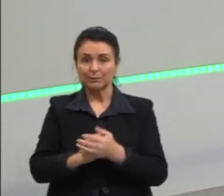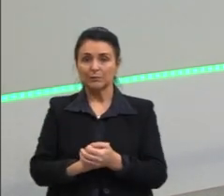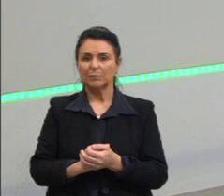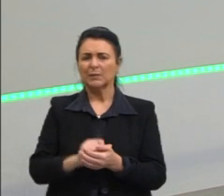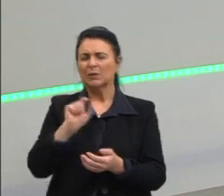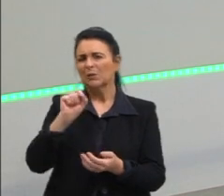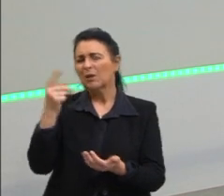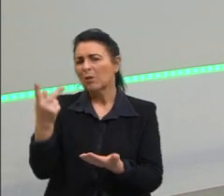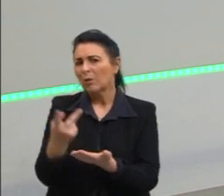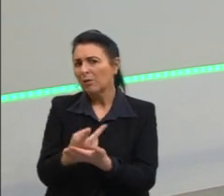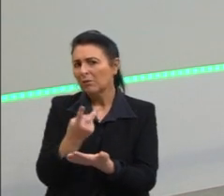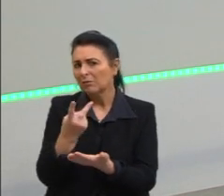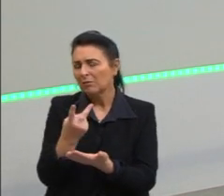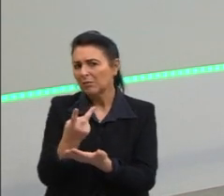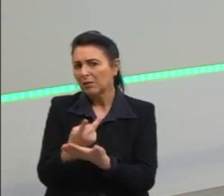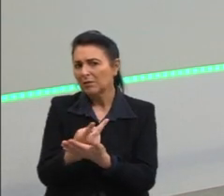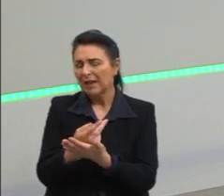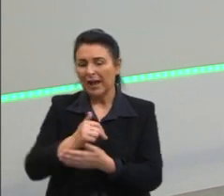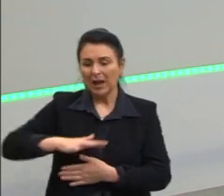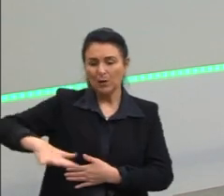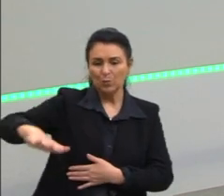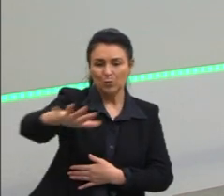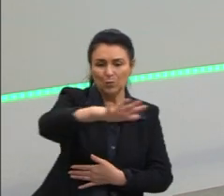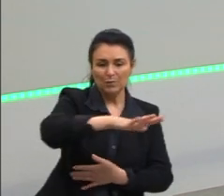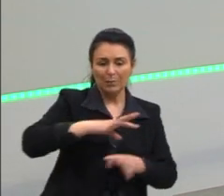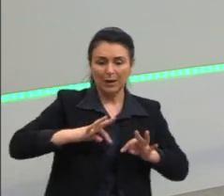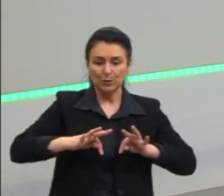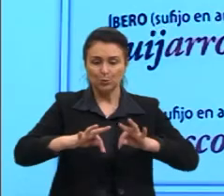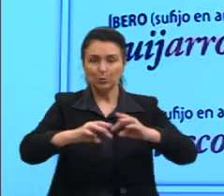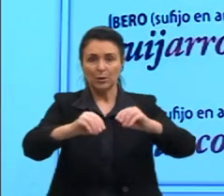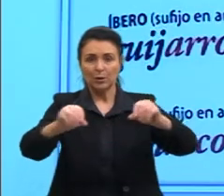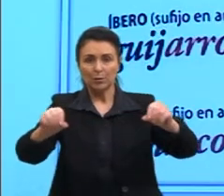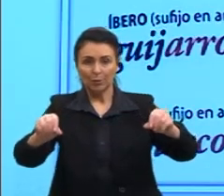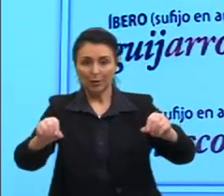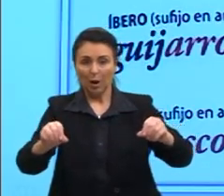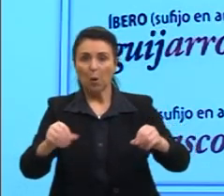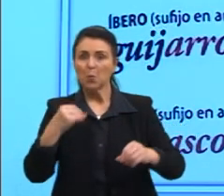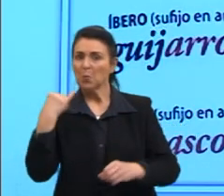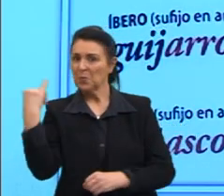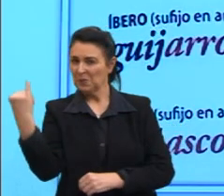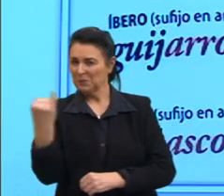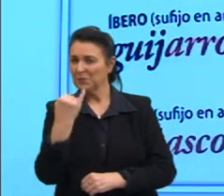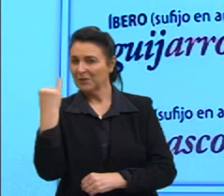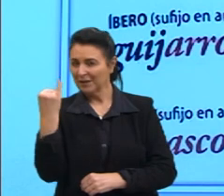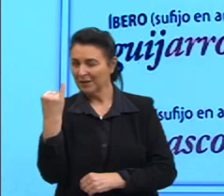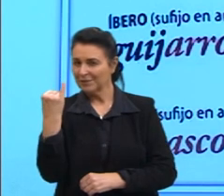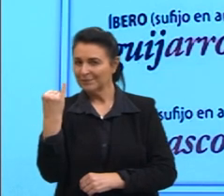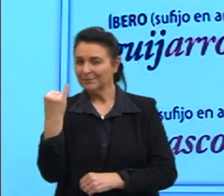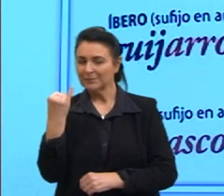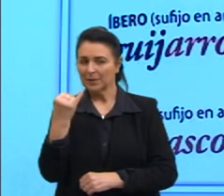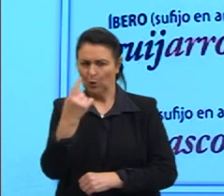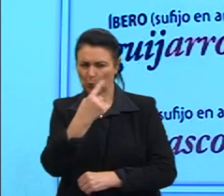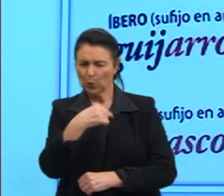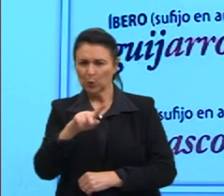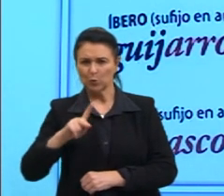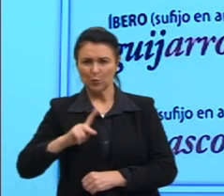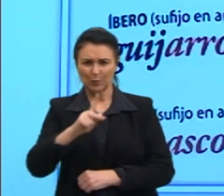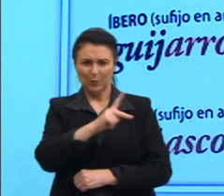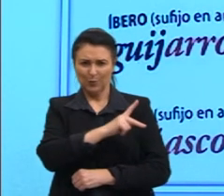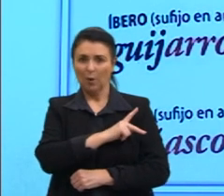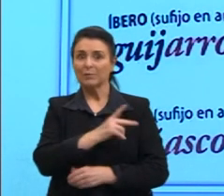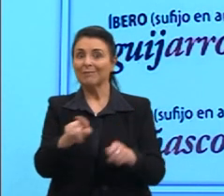Foi um espaço territorial muito desejado por outros povos, entre